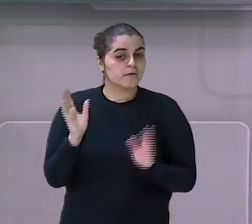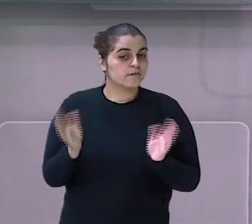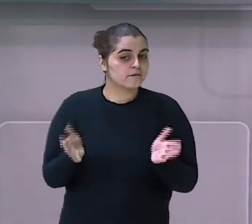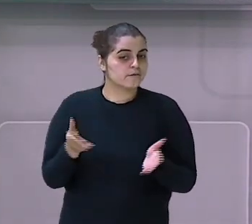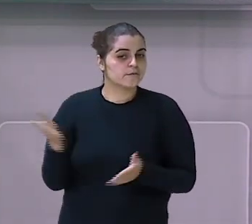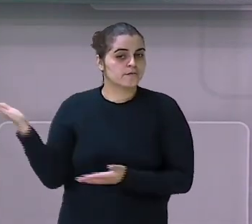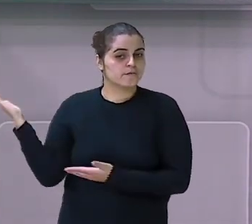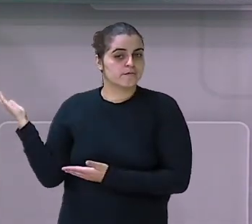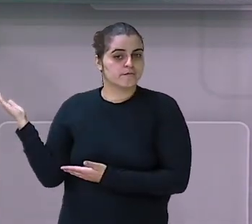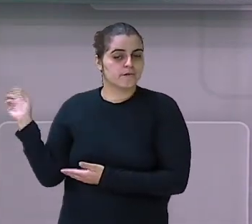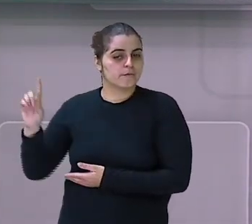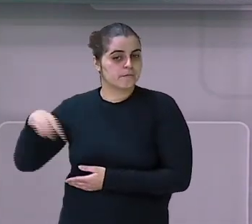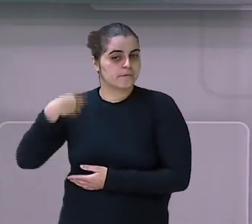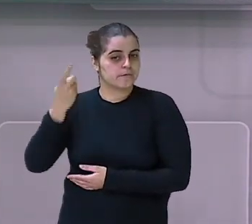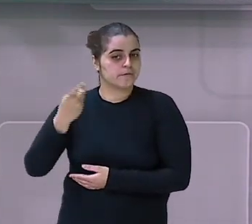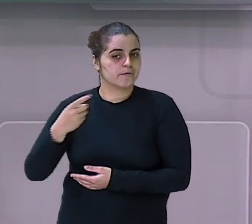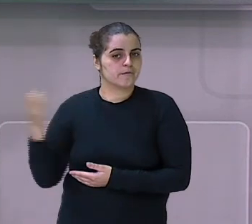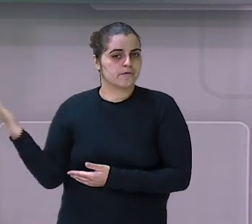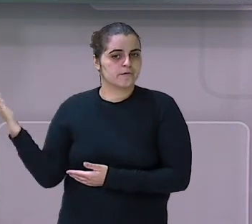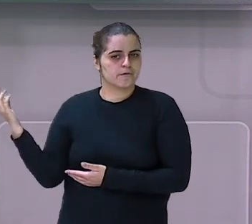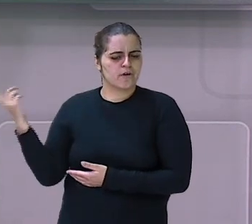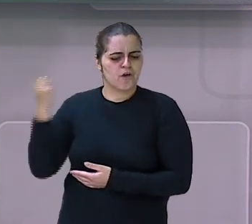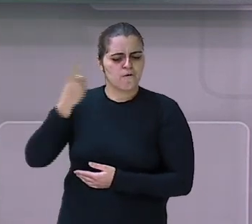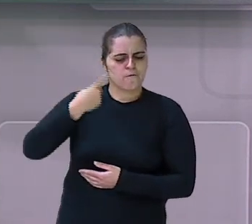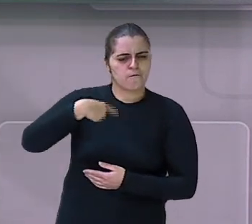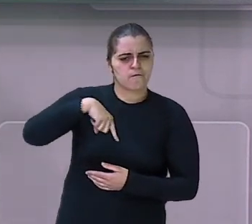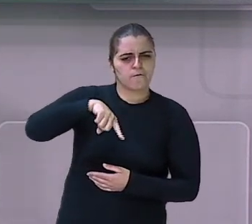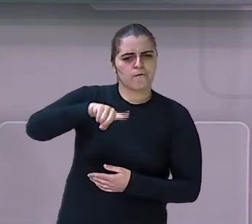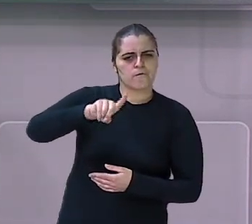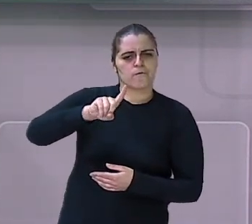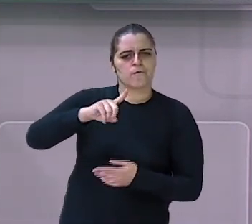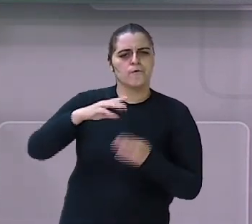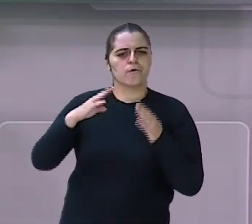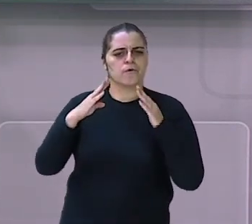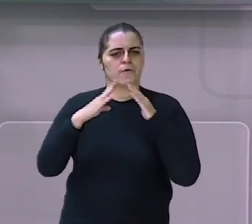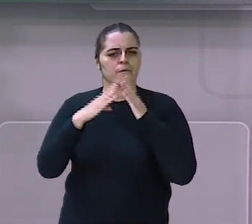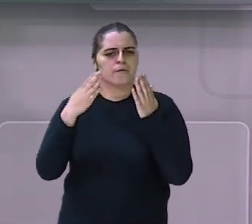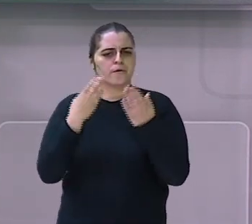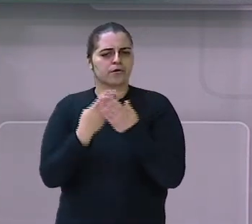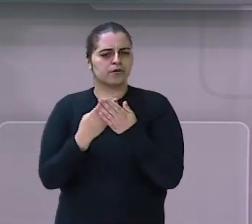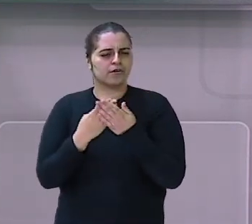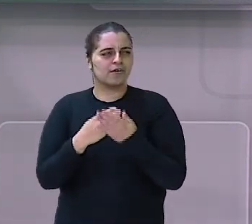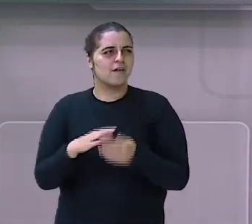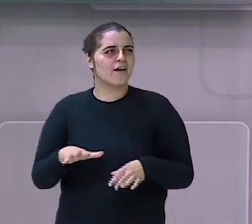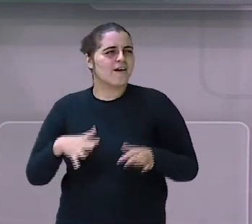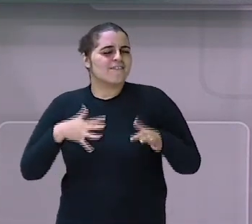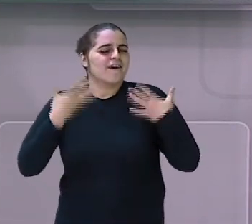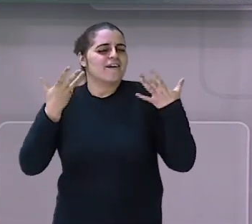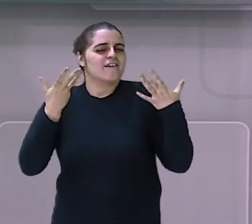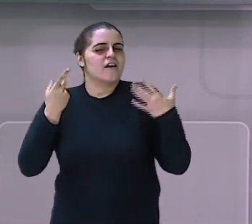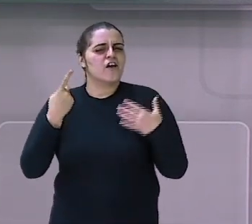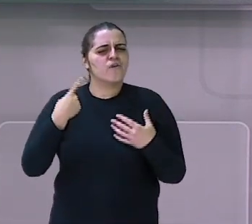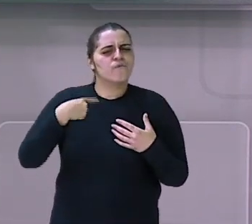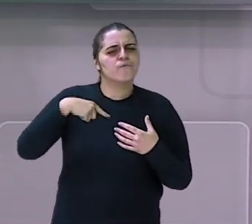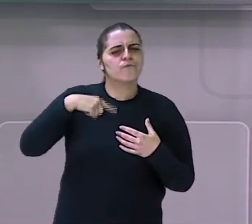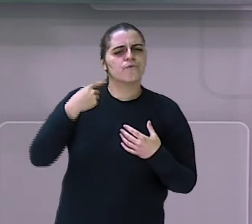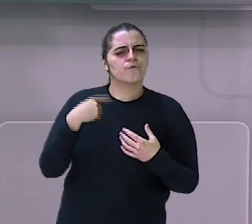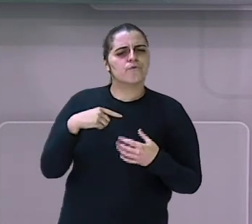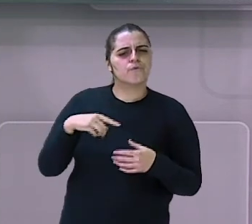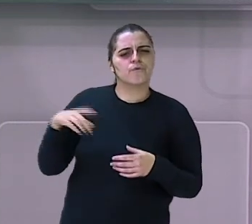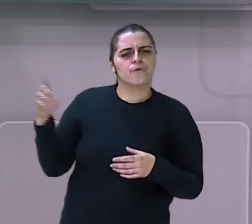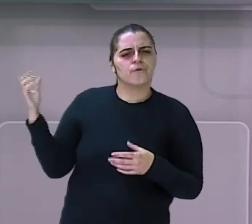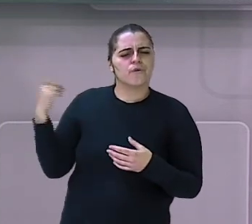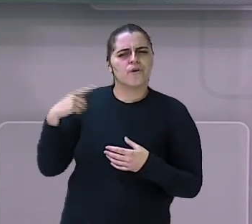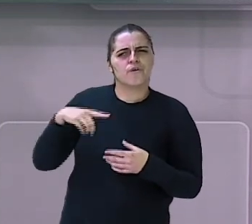vovó. A próxima. Fui para a escola e me diverti muito. Eu fui para a escola.